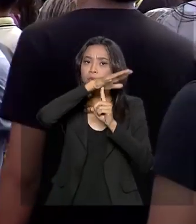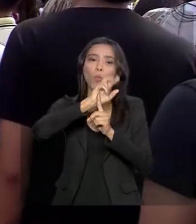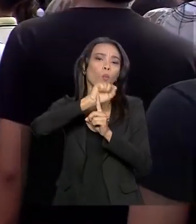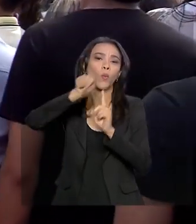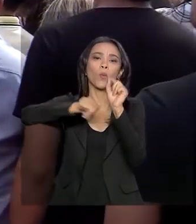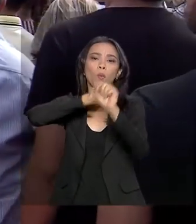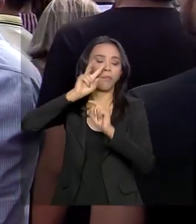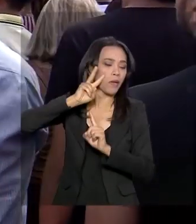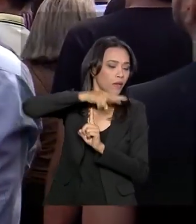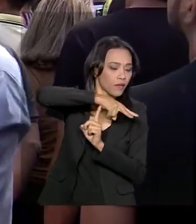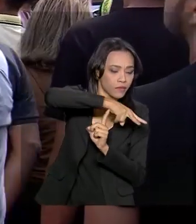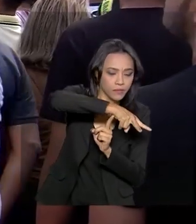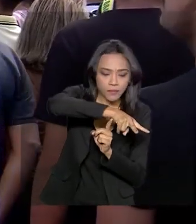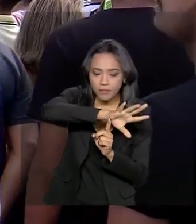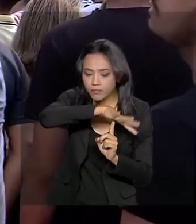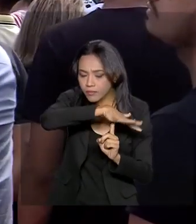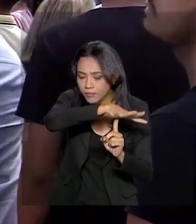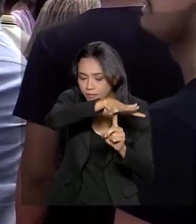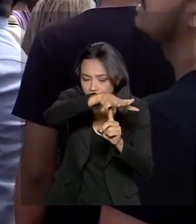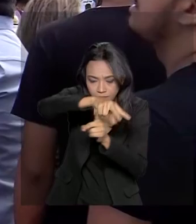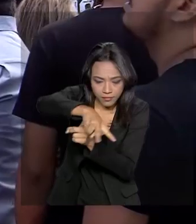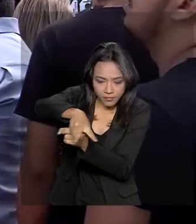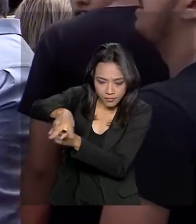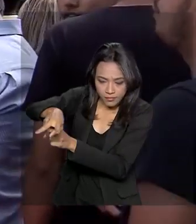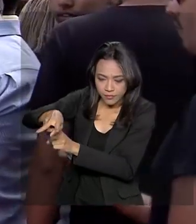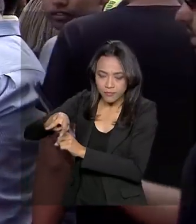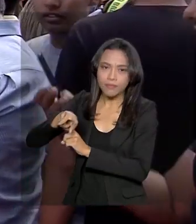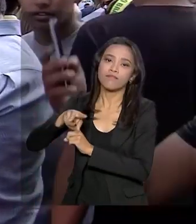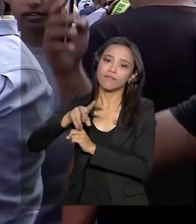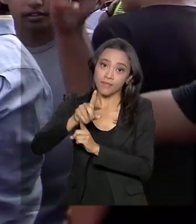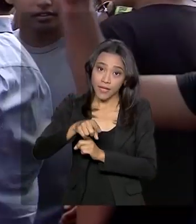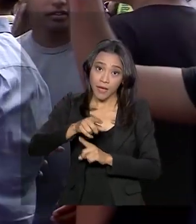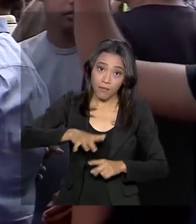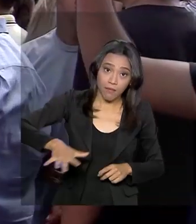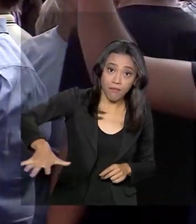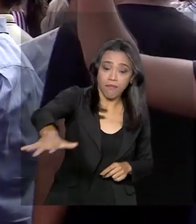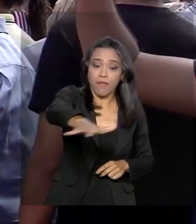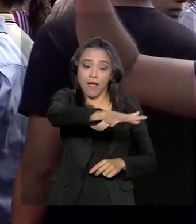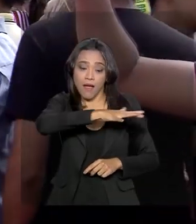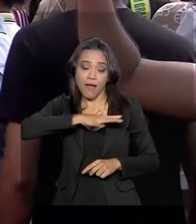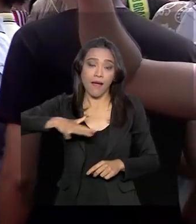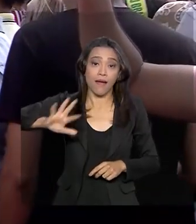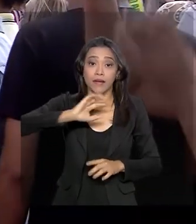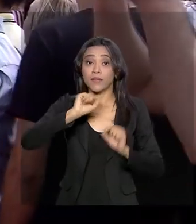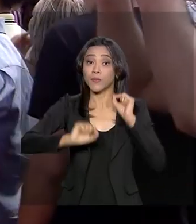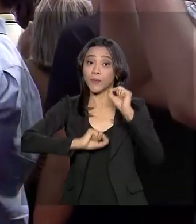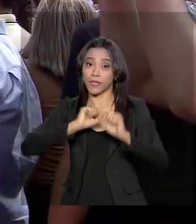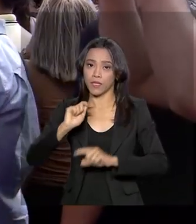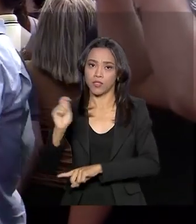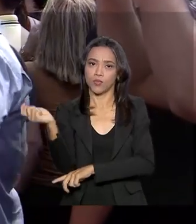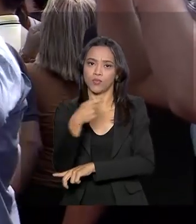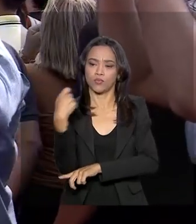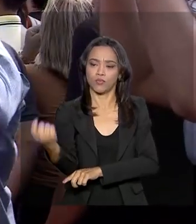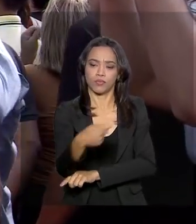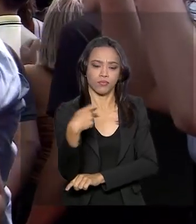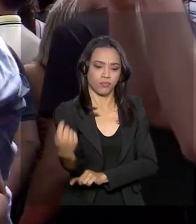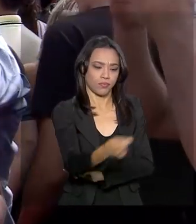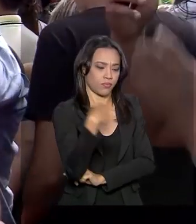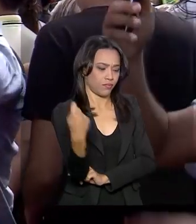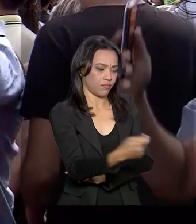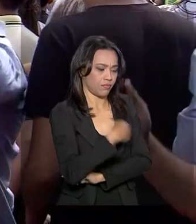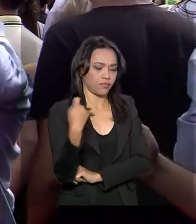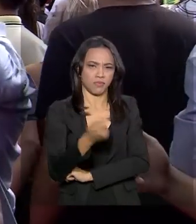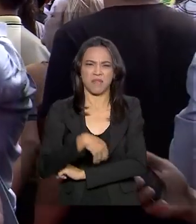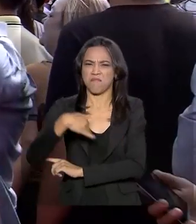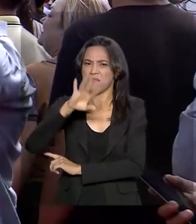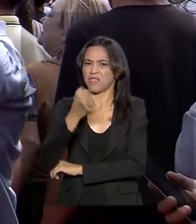sobrevoo sobre os tabuleiros litorâneos, que são uma área de produção agrícola irrigada. São mais de 6